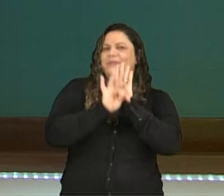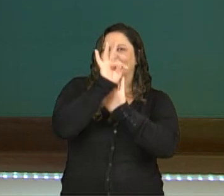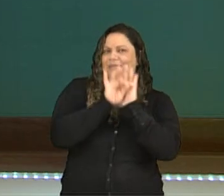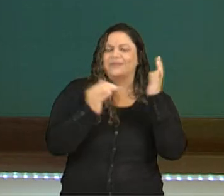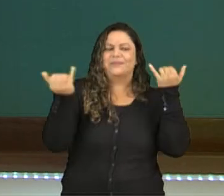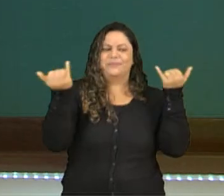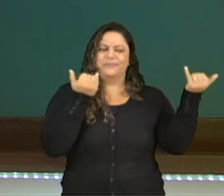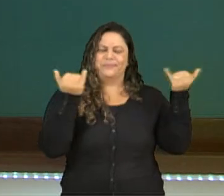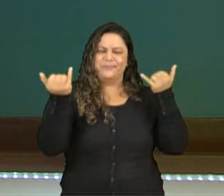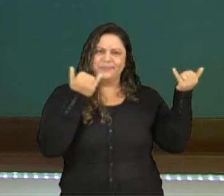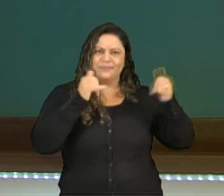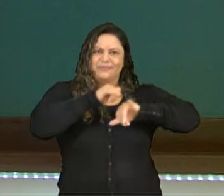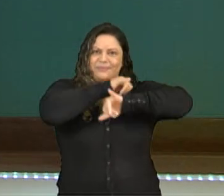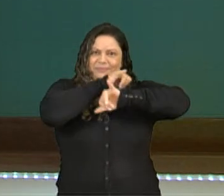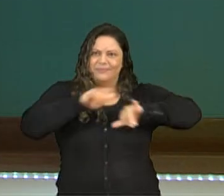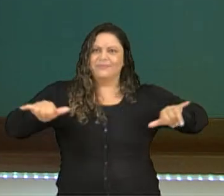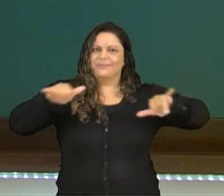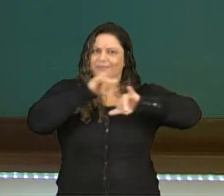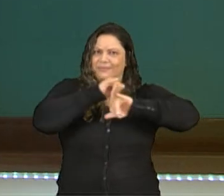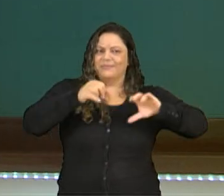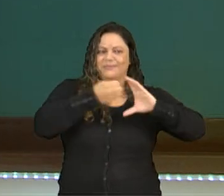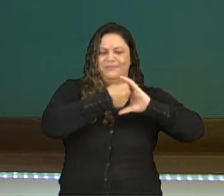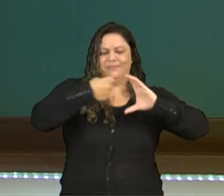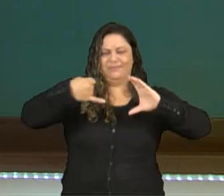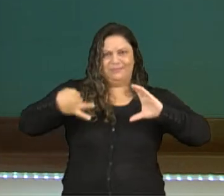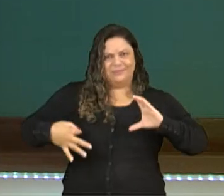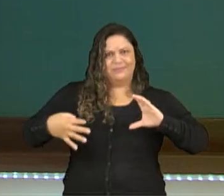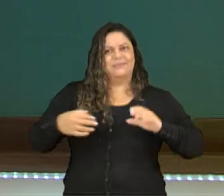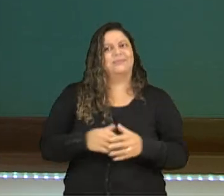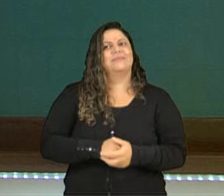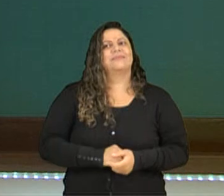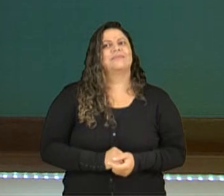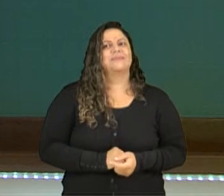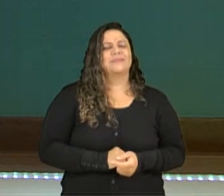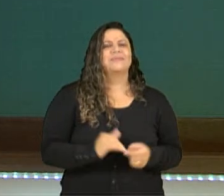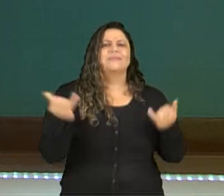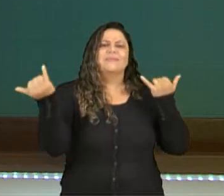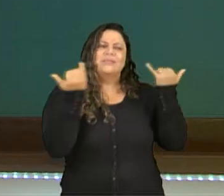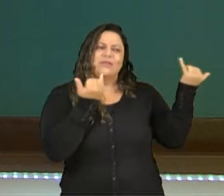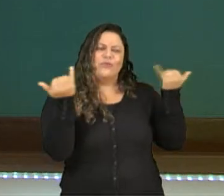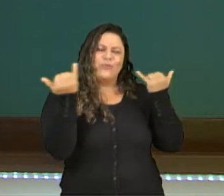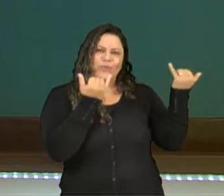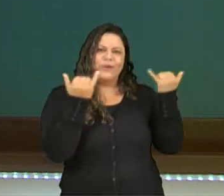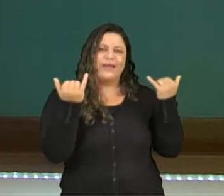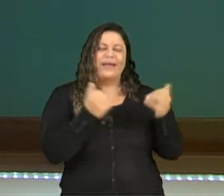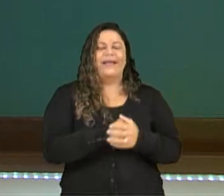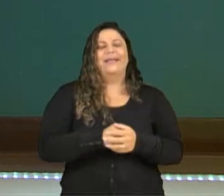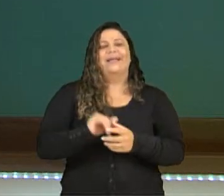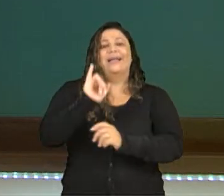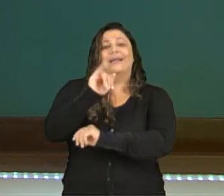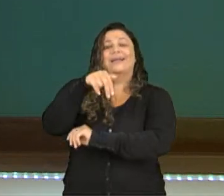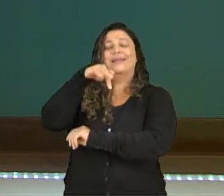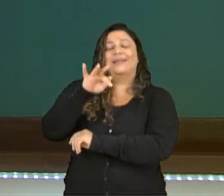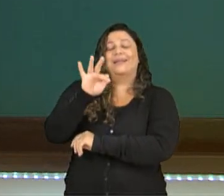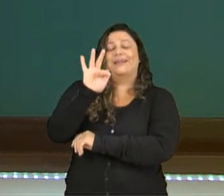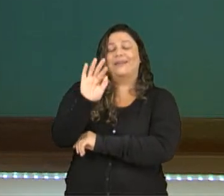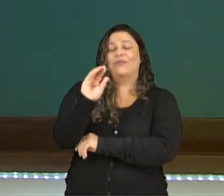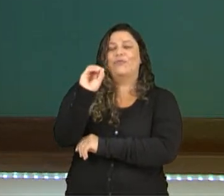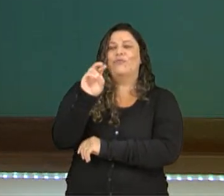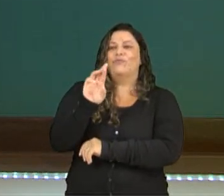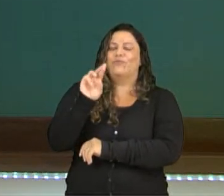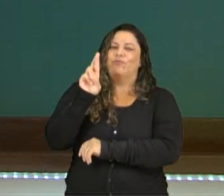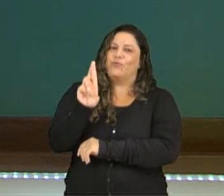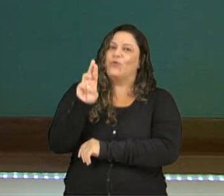notícia, que eles têm, né, em comum. O informativo informar o leitor sobre aquele